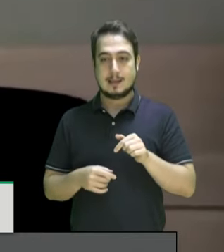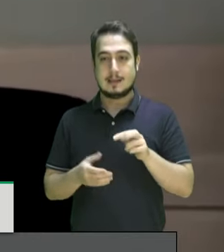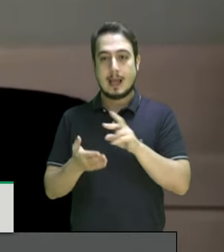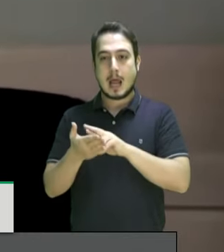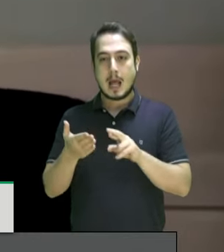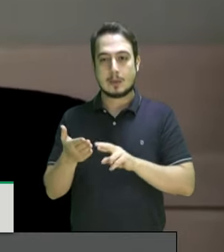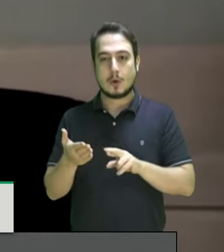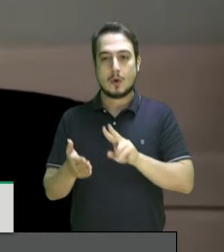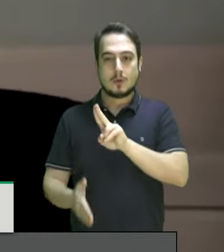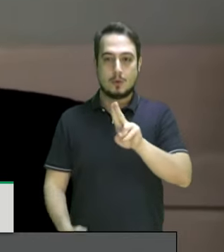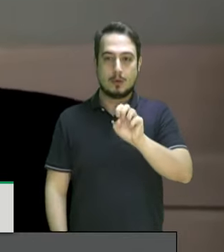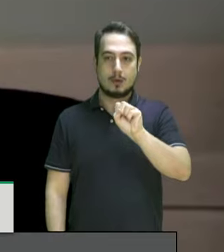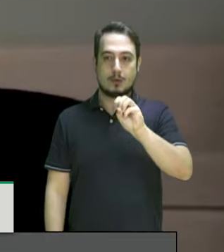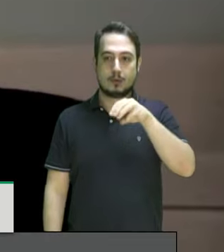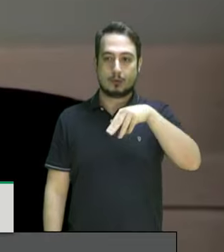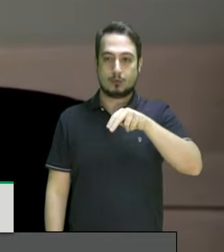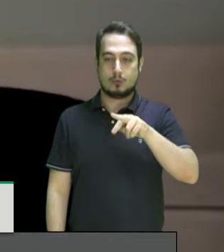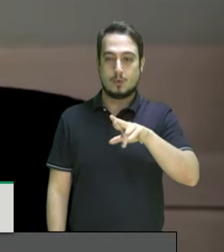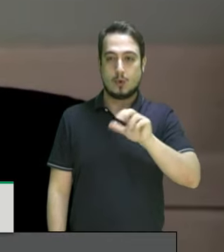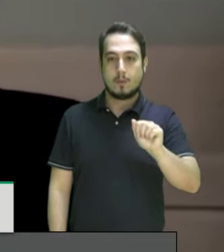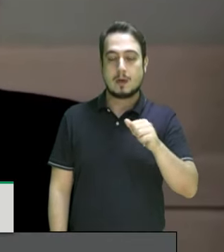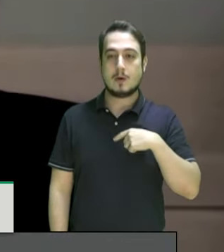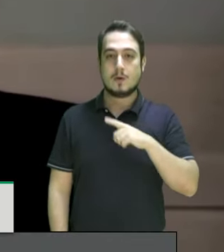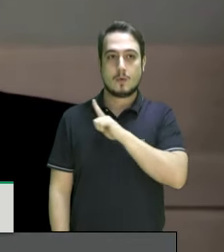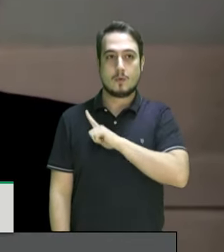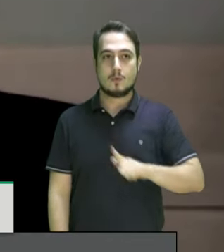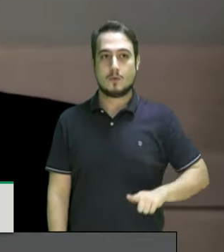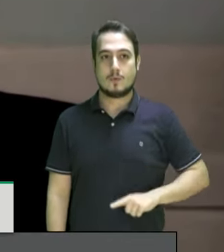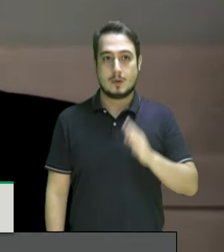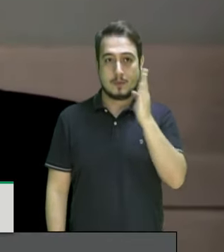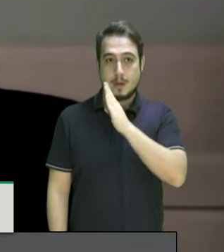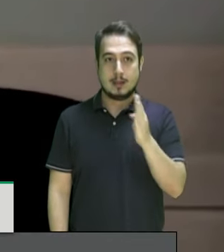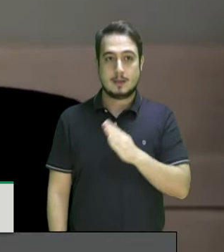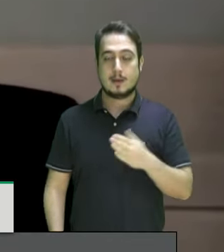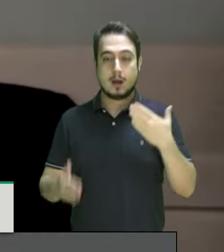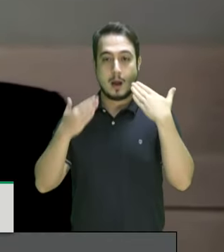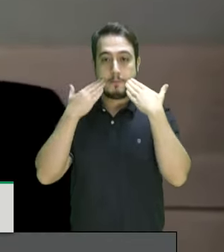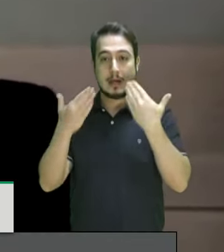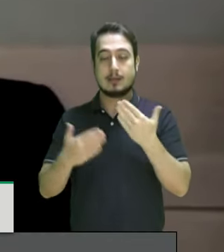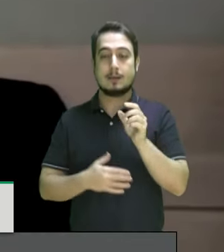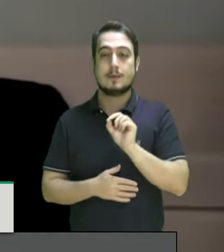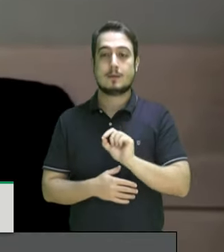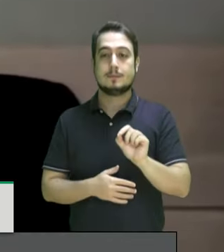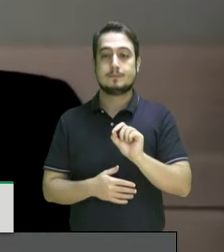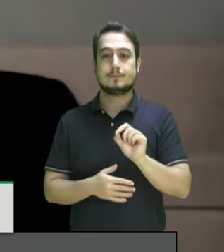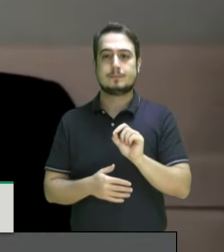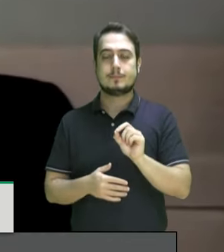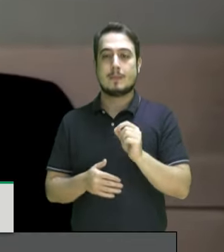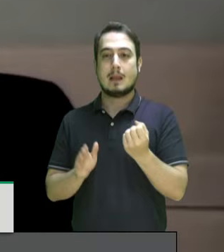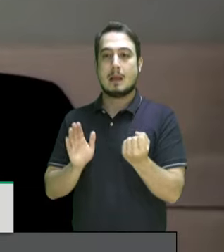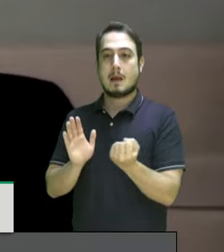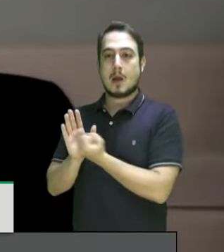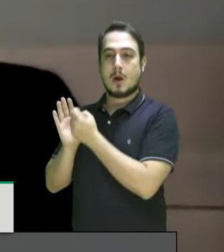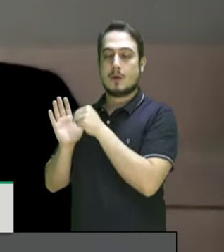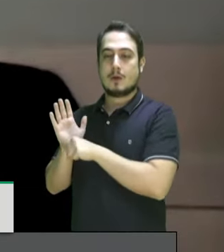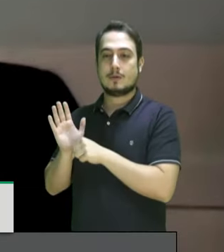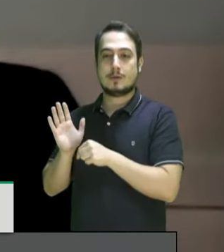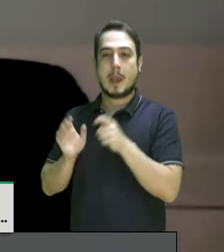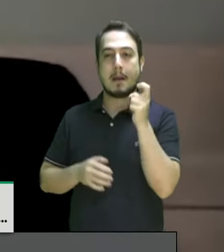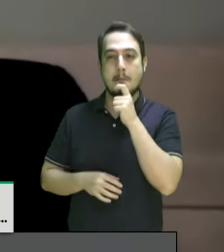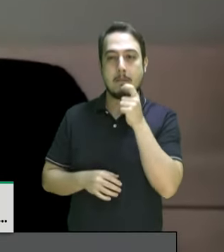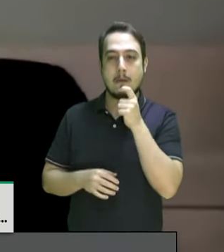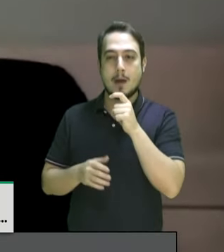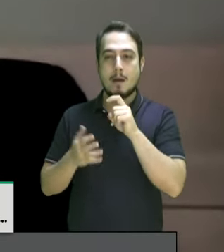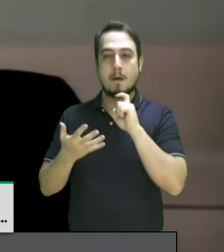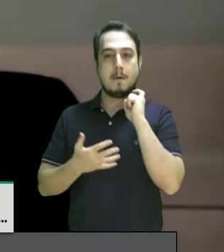a peça apresentada pelo governo brasileiro nesse relatório de meio período foi, basicamente, rotulada de fake news. e aqui nós podemos